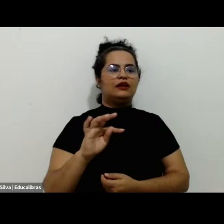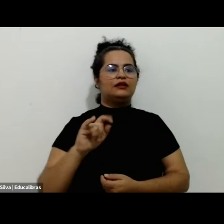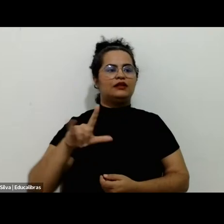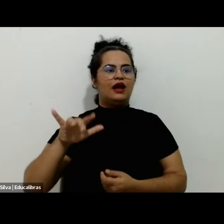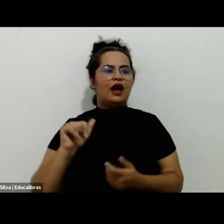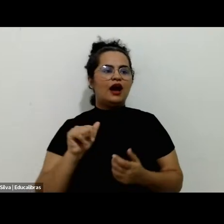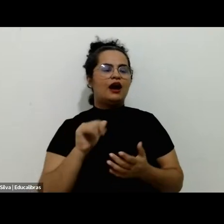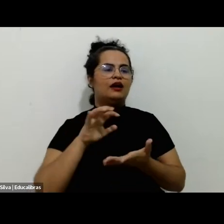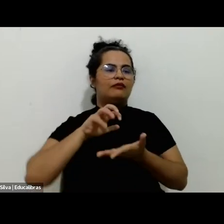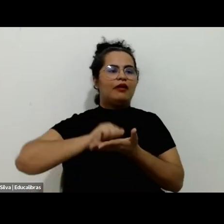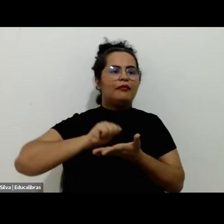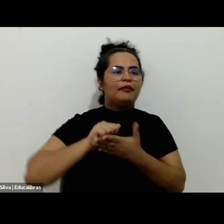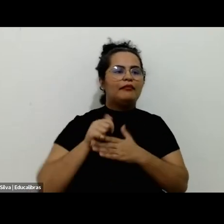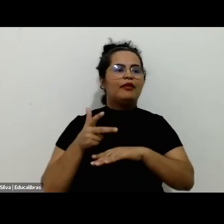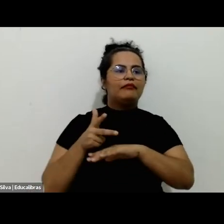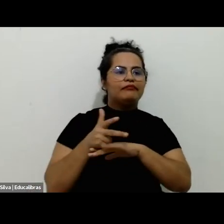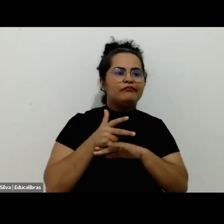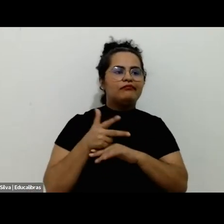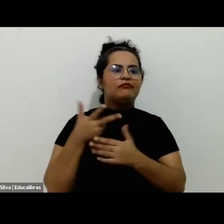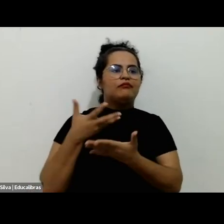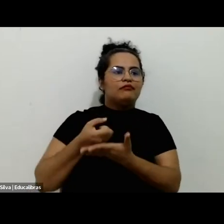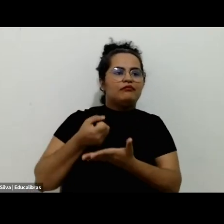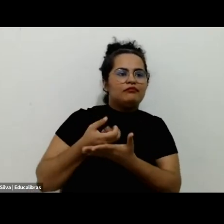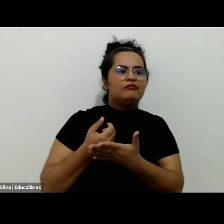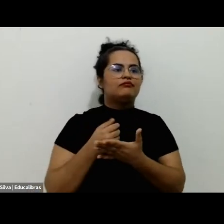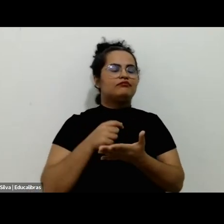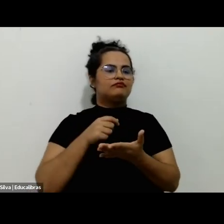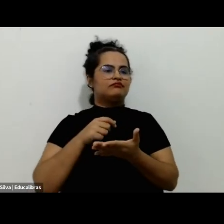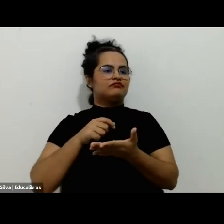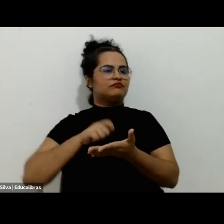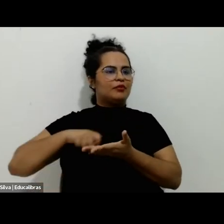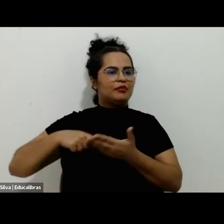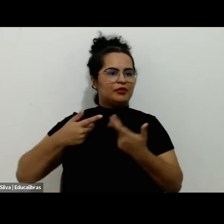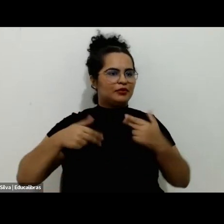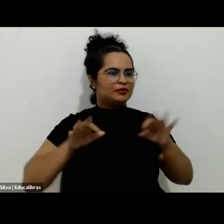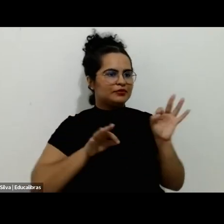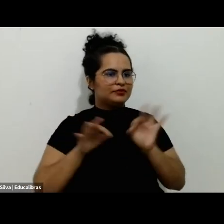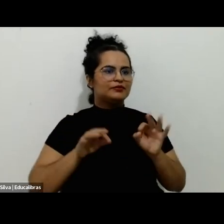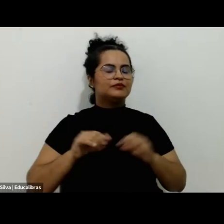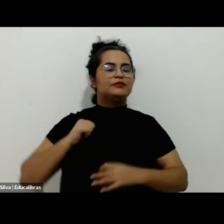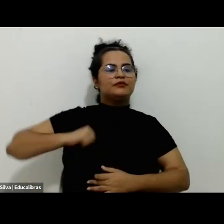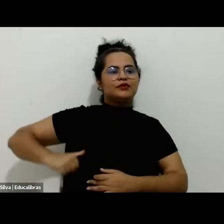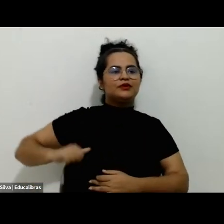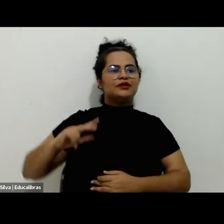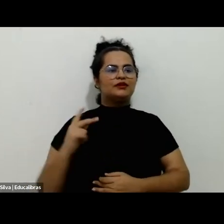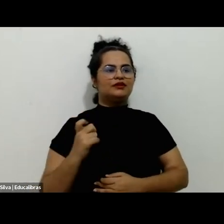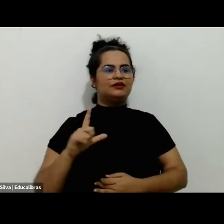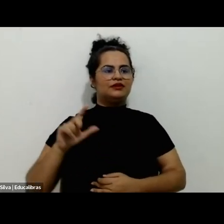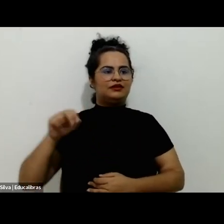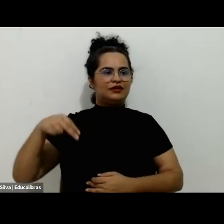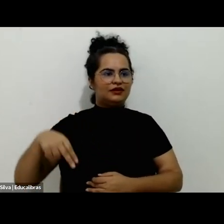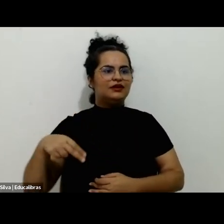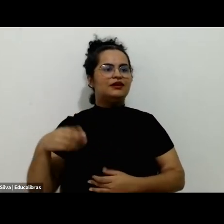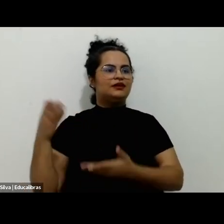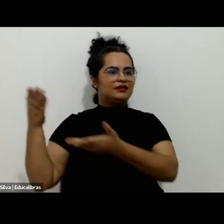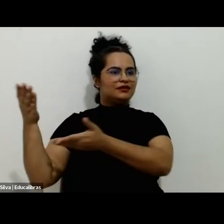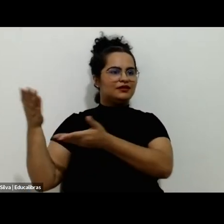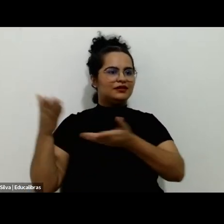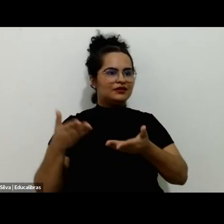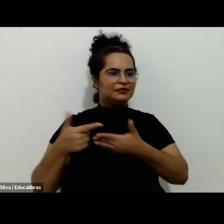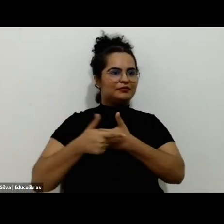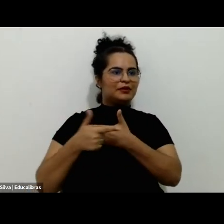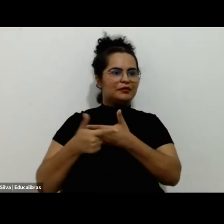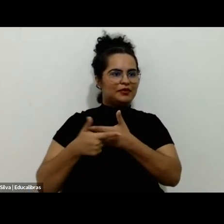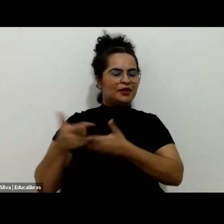documentando. Natália, muito obrigado por documentar o evento também. Ellen, bolsista de iniciação científica, fazendo aí o papel de